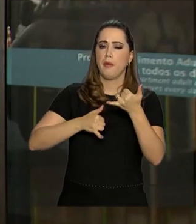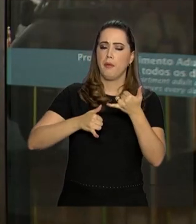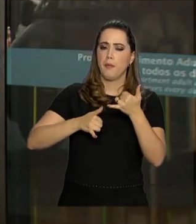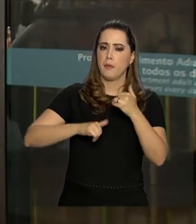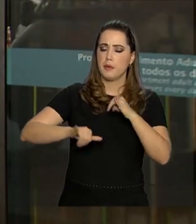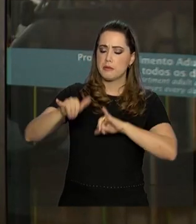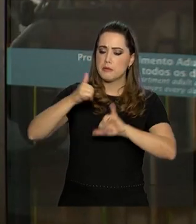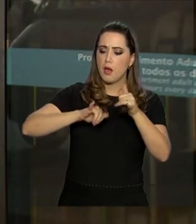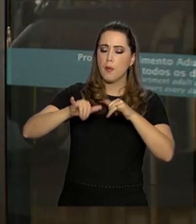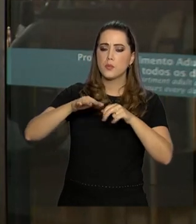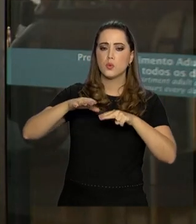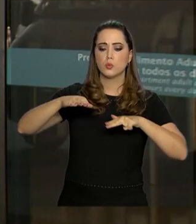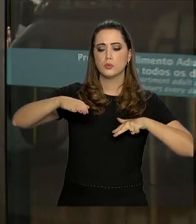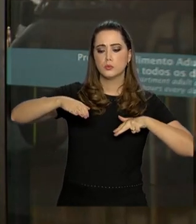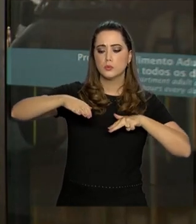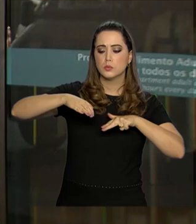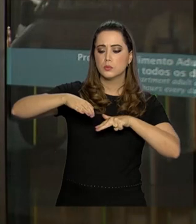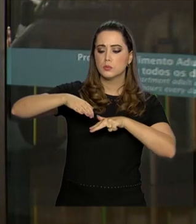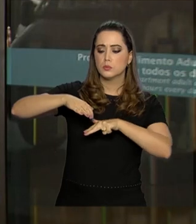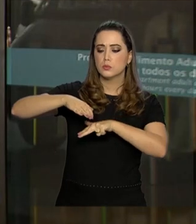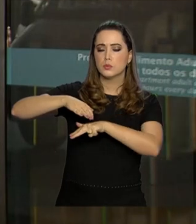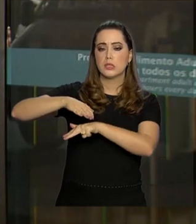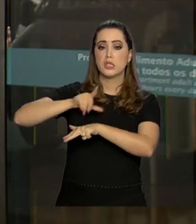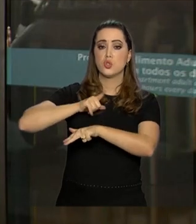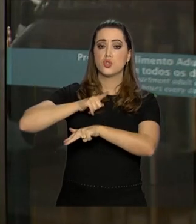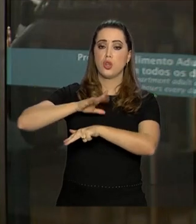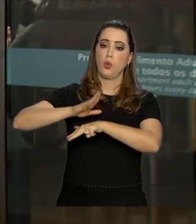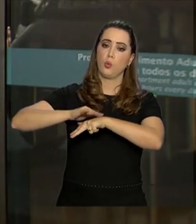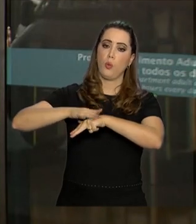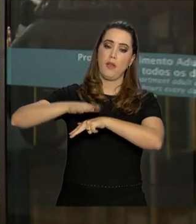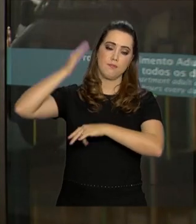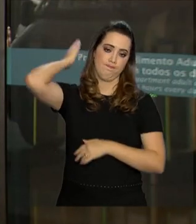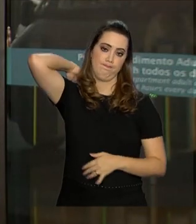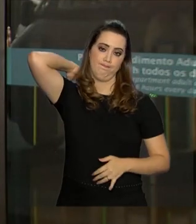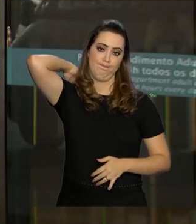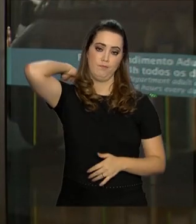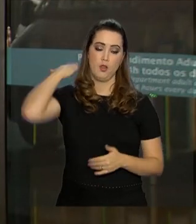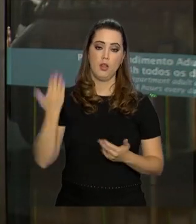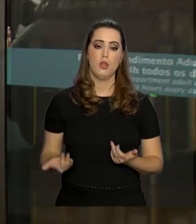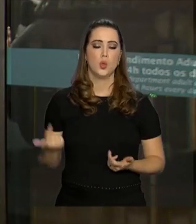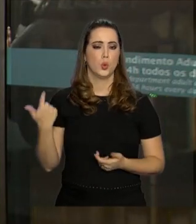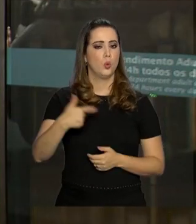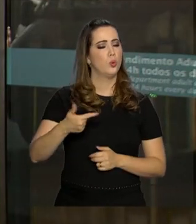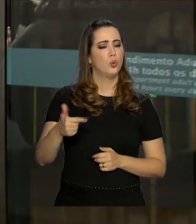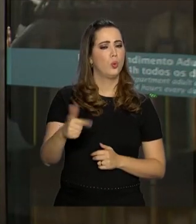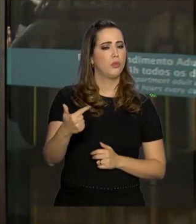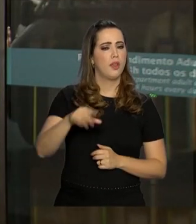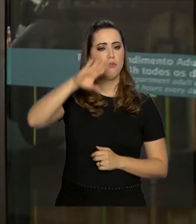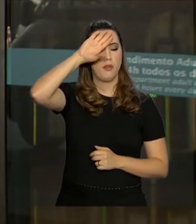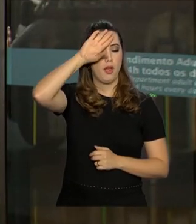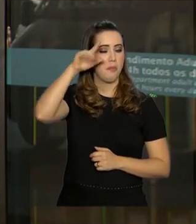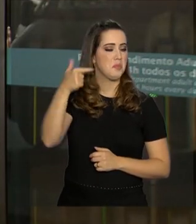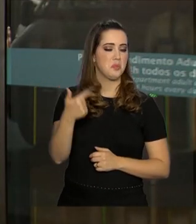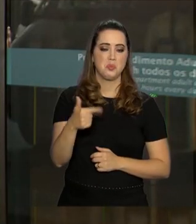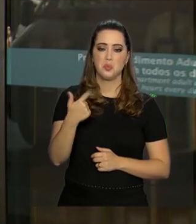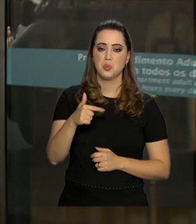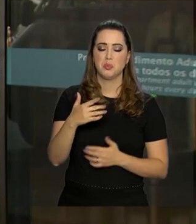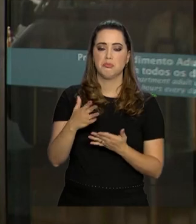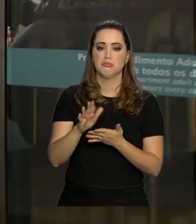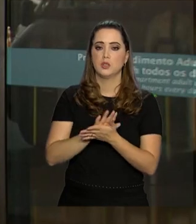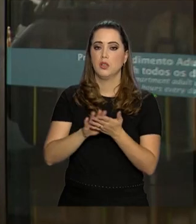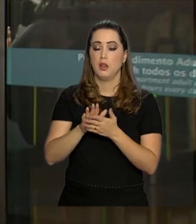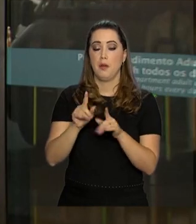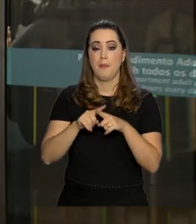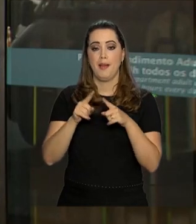de imagem Um quadro de pneumonia, mas ele permanece sem febre e por conta dessas novas drogas O